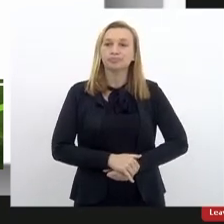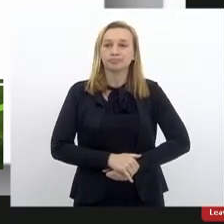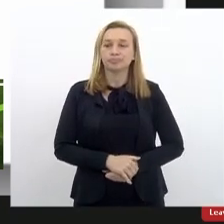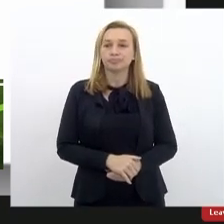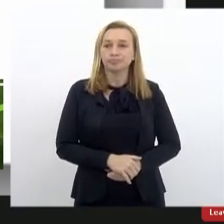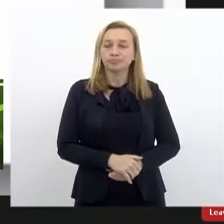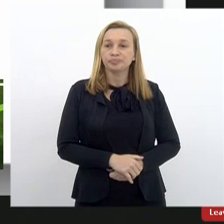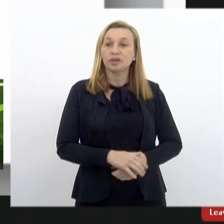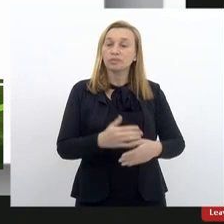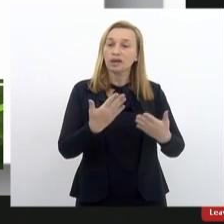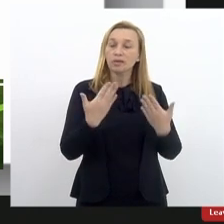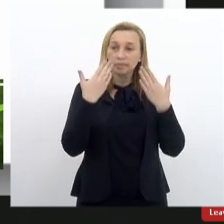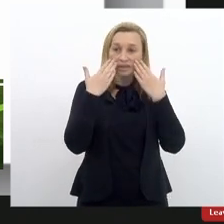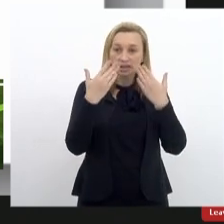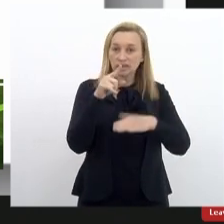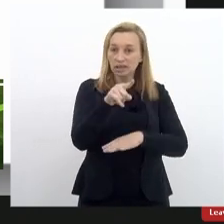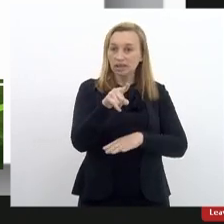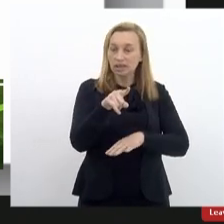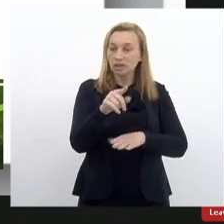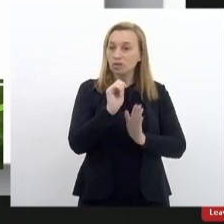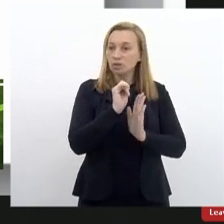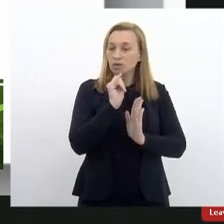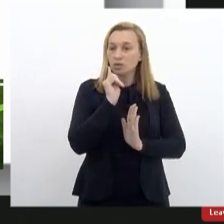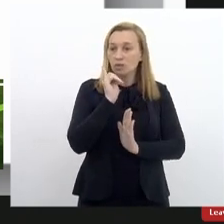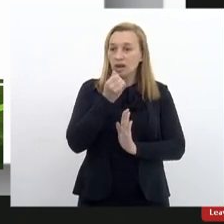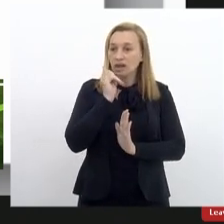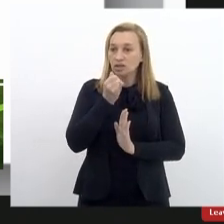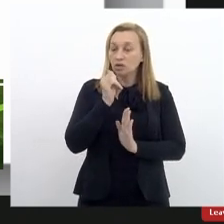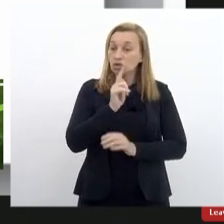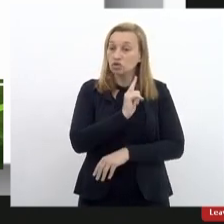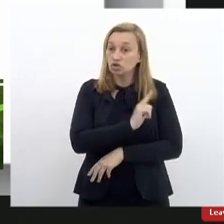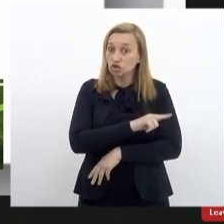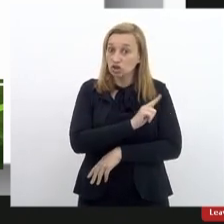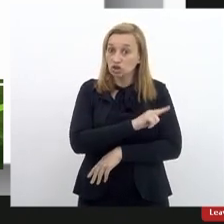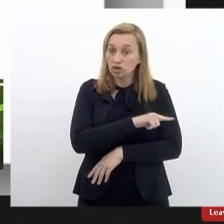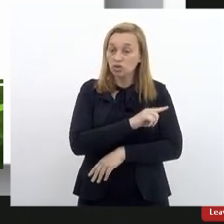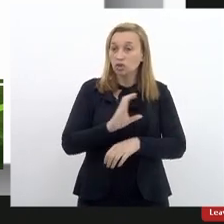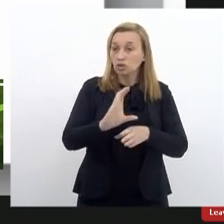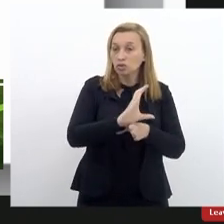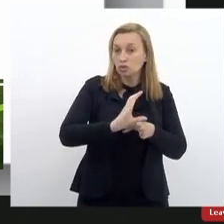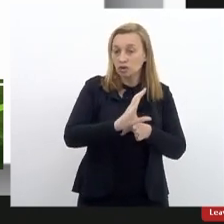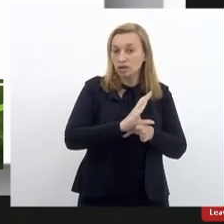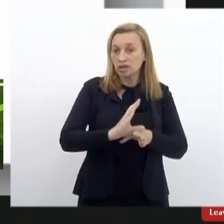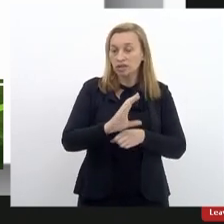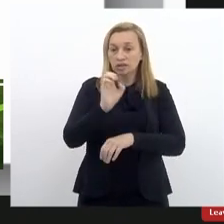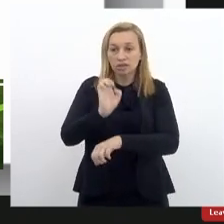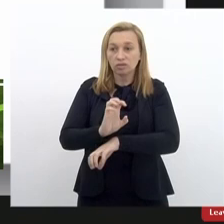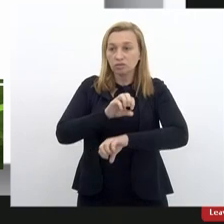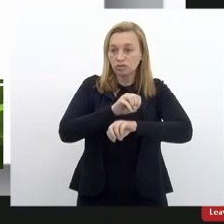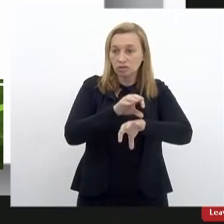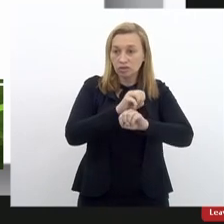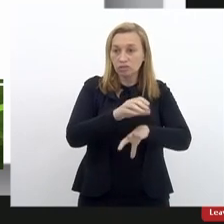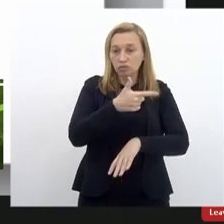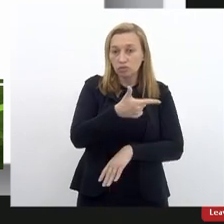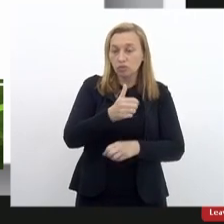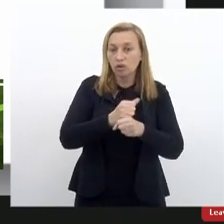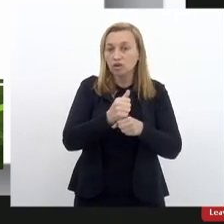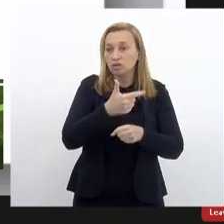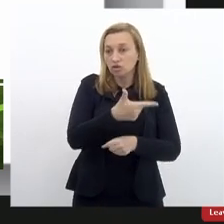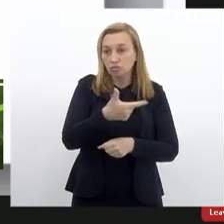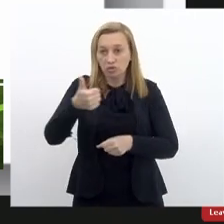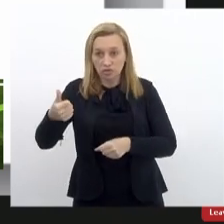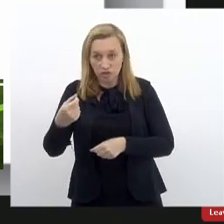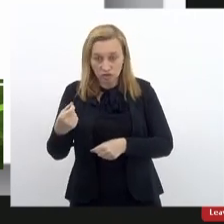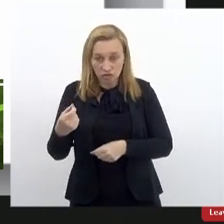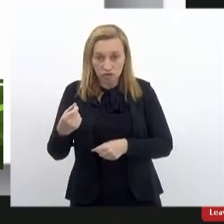Nós apresentamos aqui o relatório de gestão do Conselho Estadual de Educação do ano 2020. É o ano